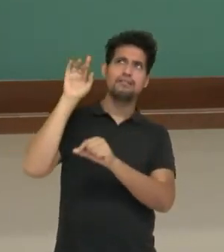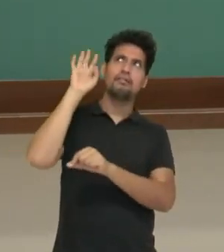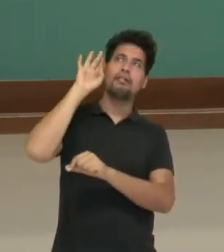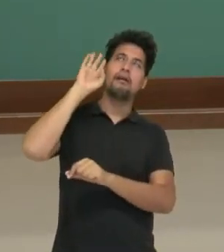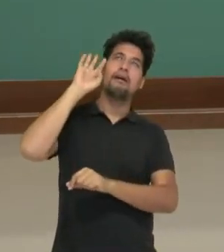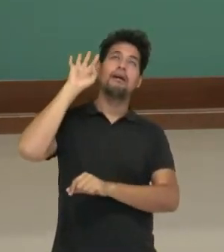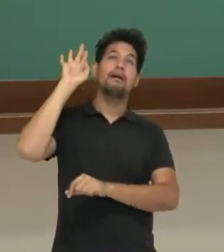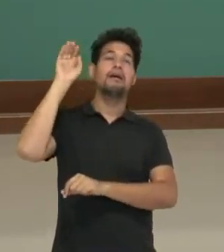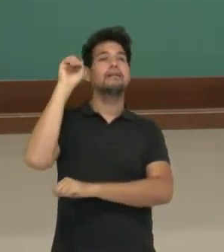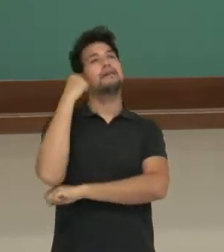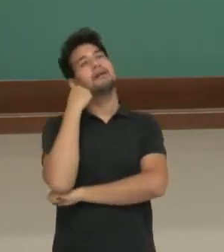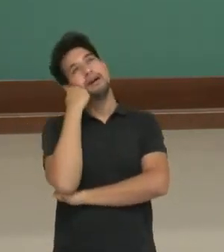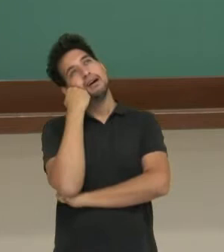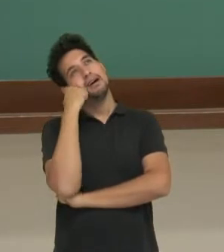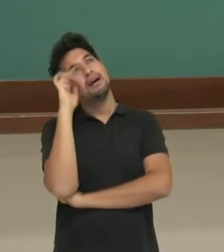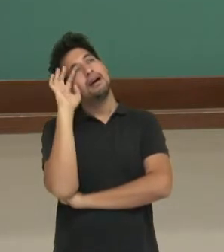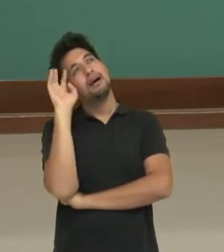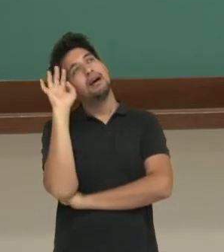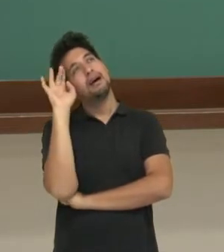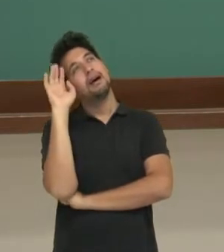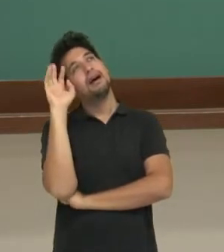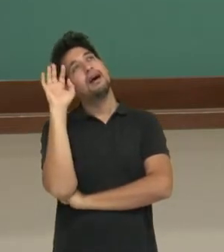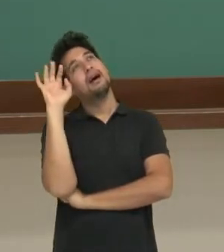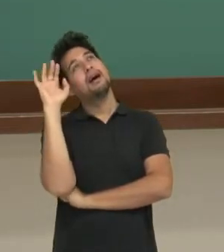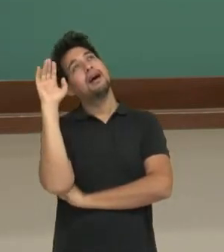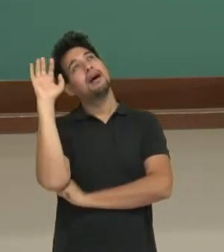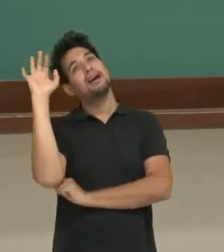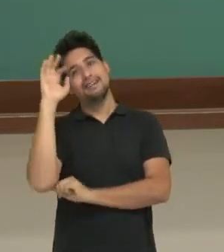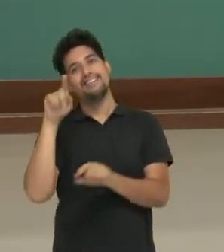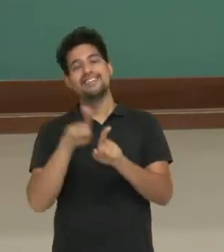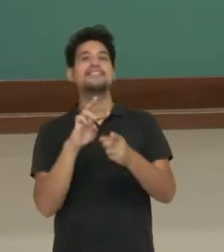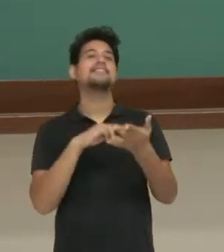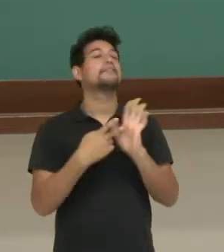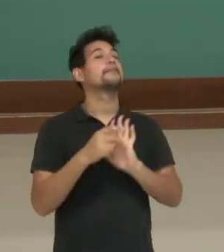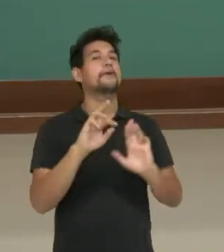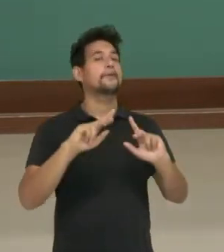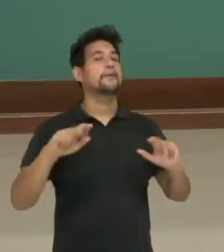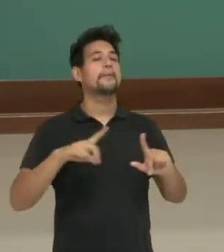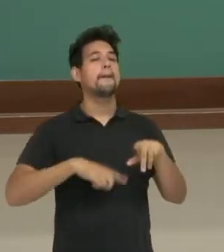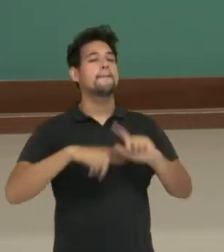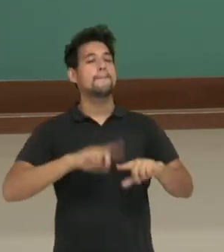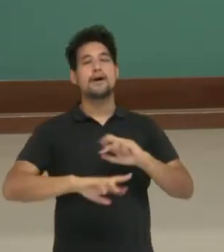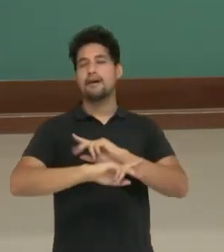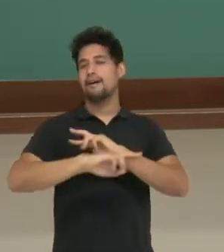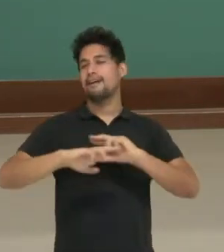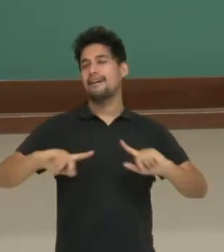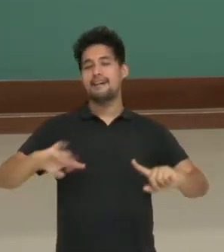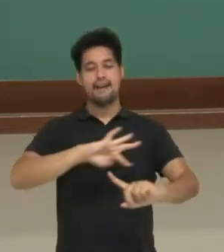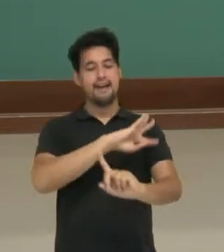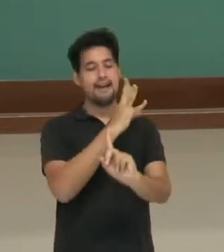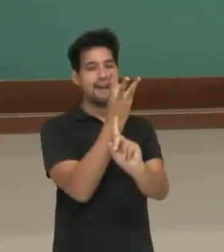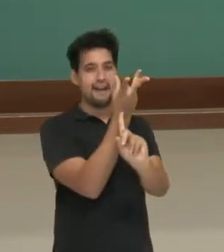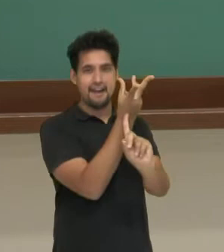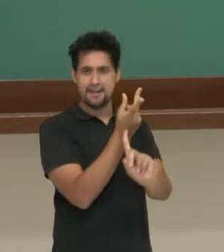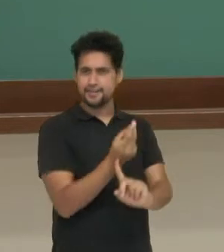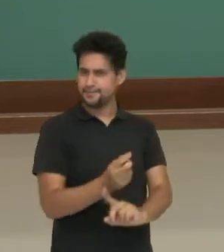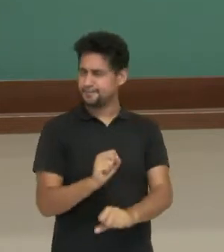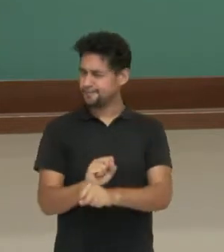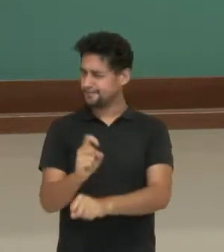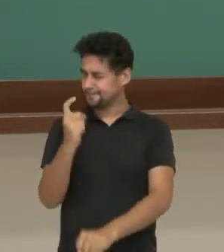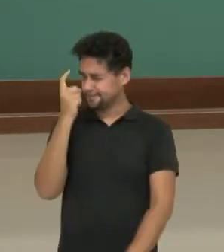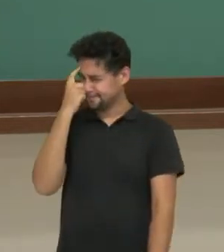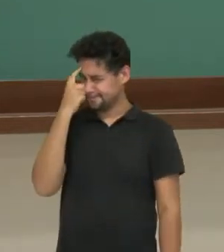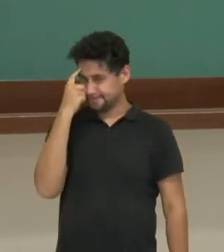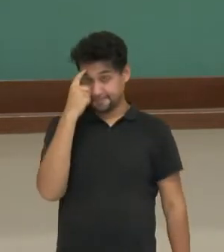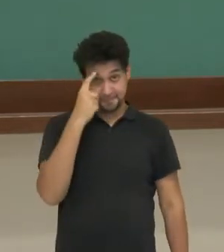imaginando coisas que podem vir a ser objetos, produto, artístico? Pare pra pensar um pouco